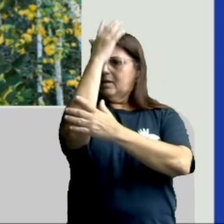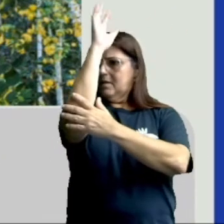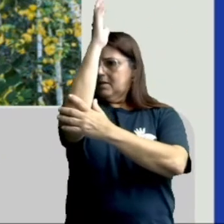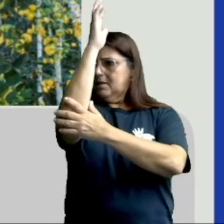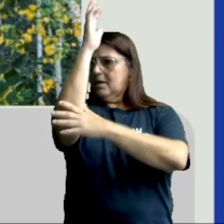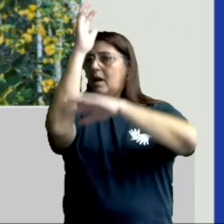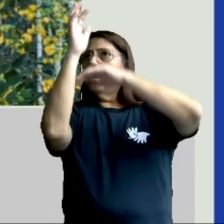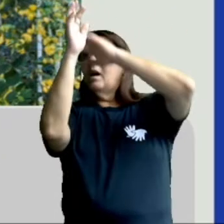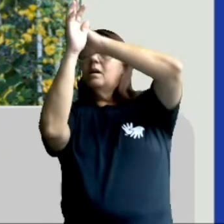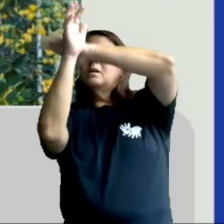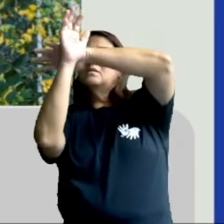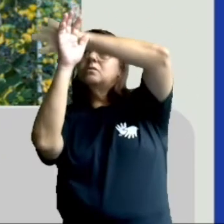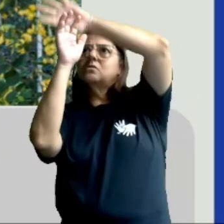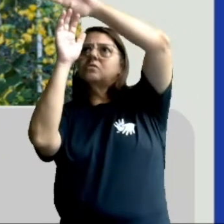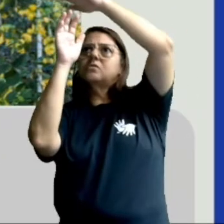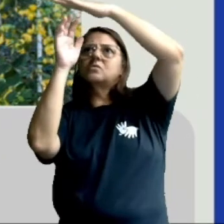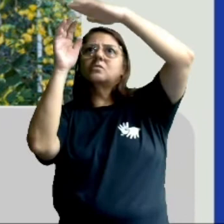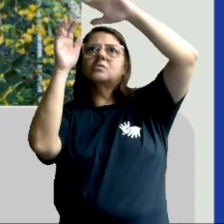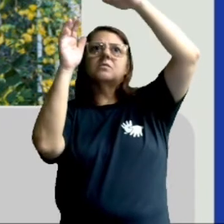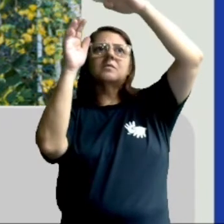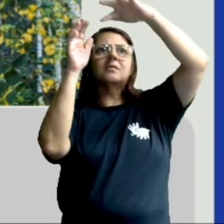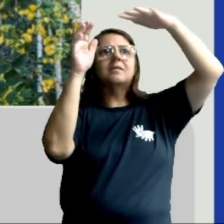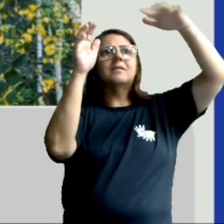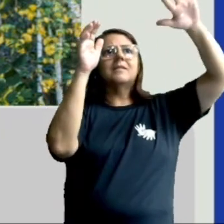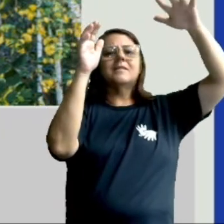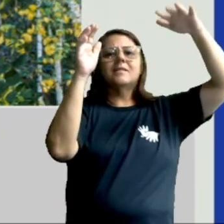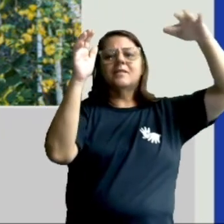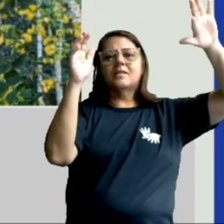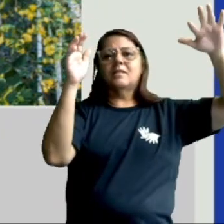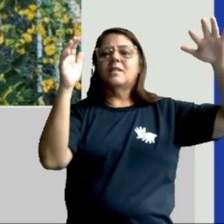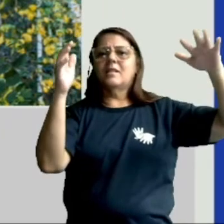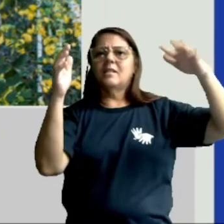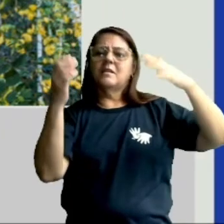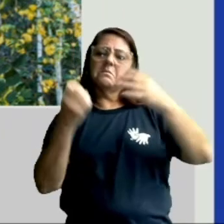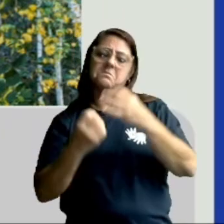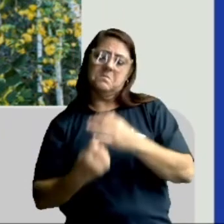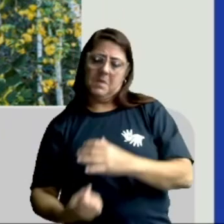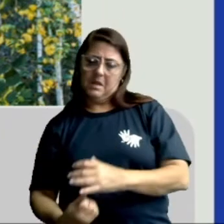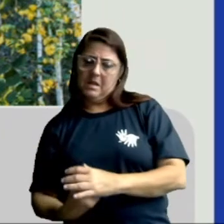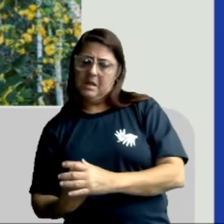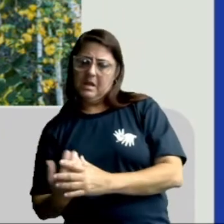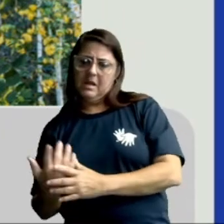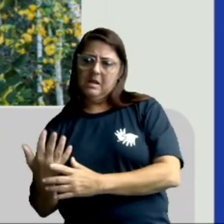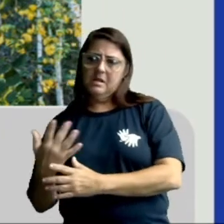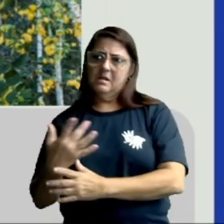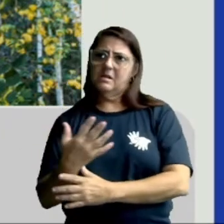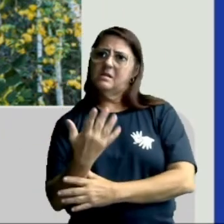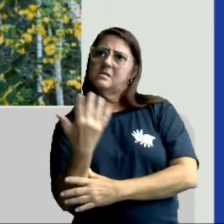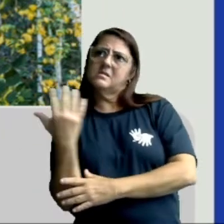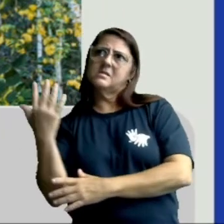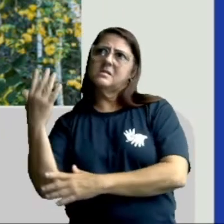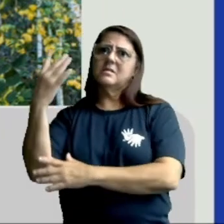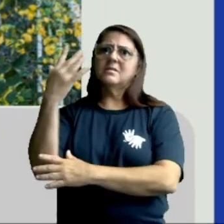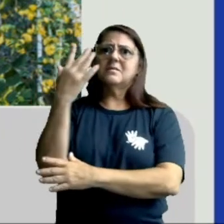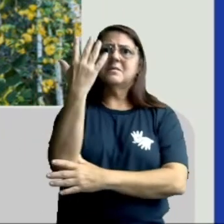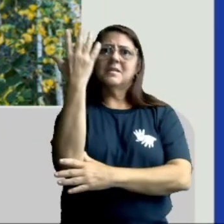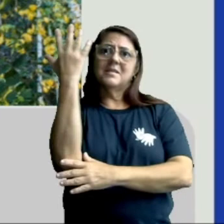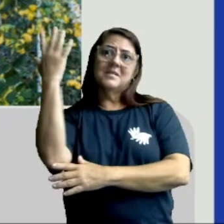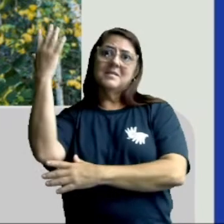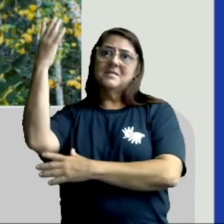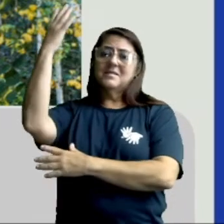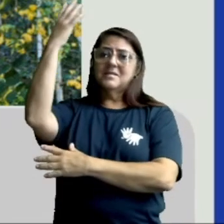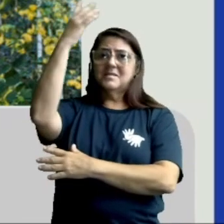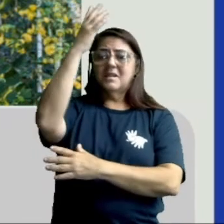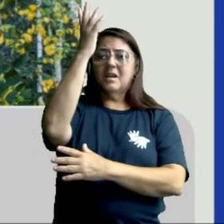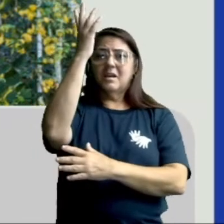nascem no tronco de alguma outra planta. Ou ela nasce no chão e vai crescendo, crescendo. E se